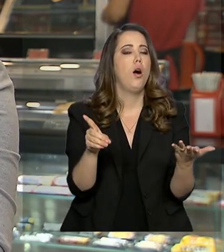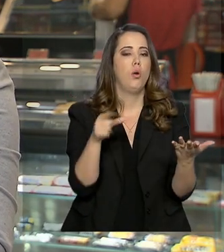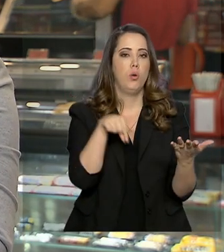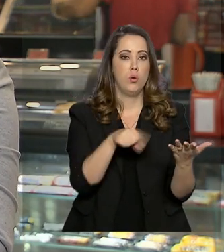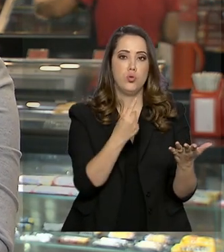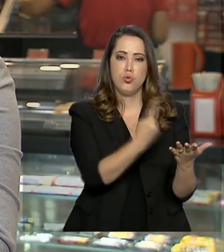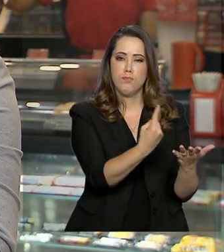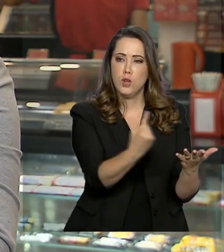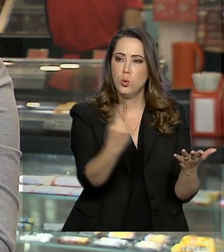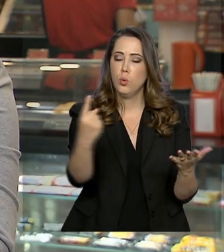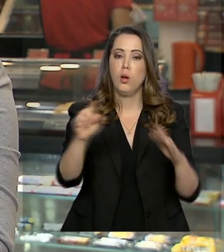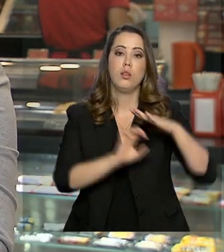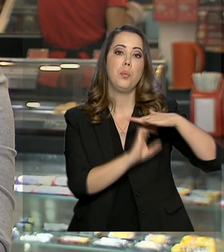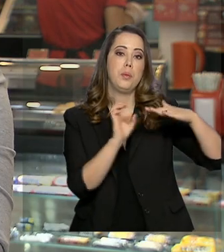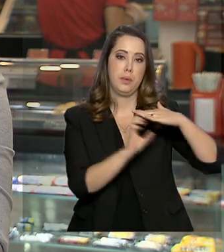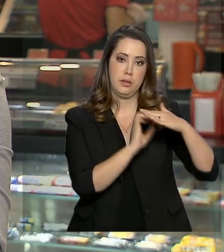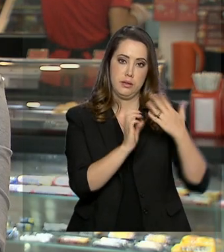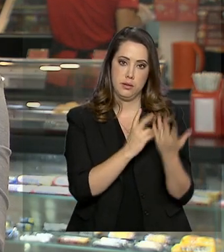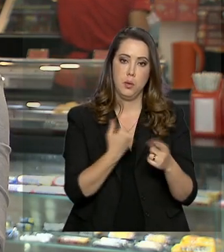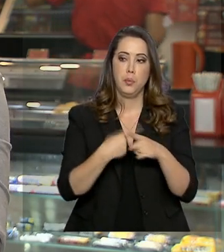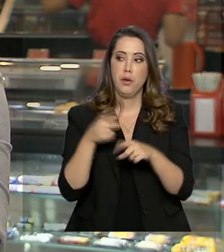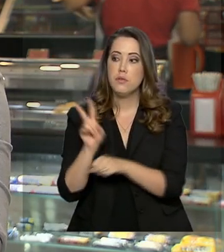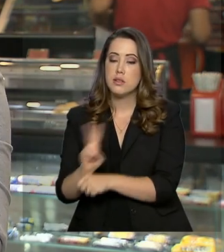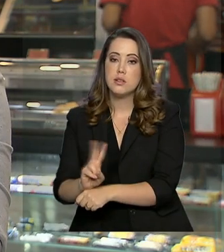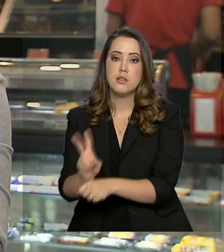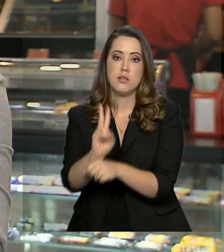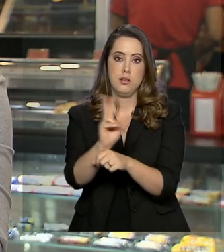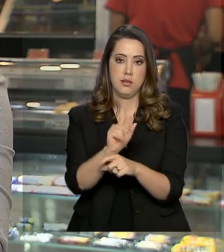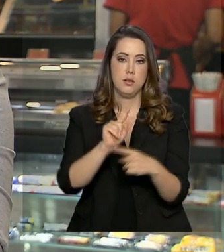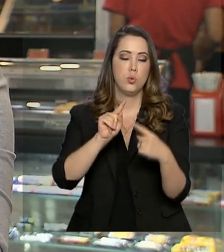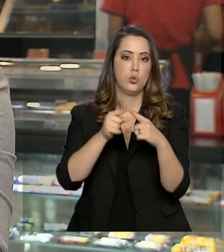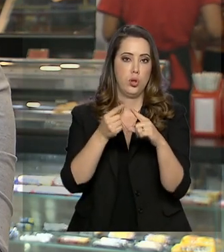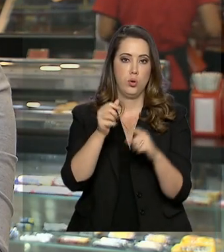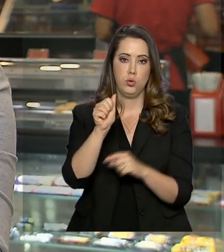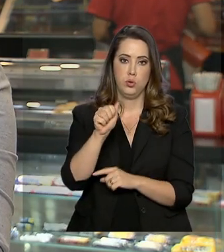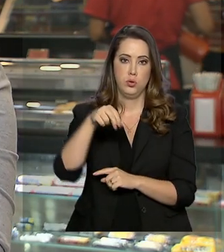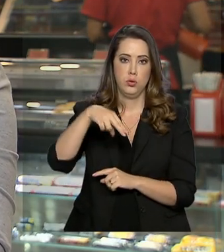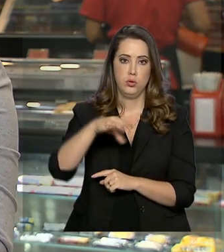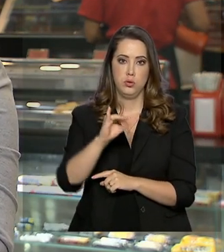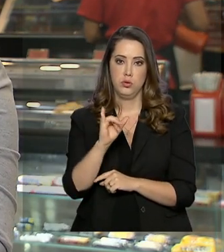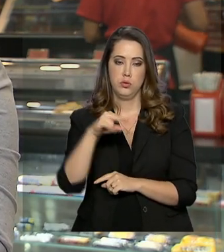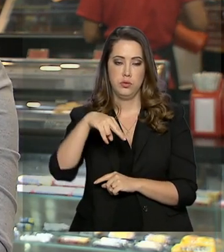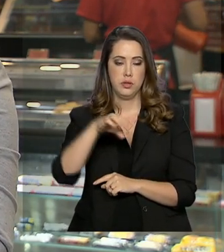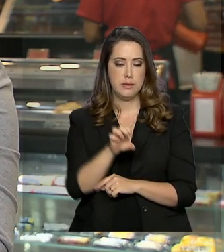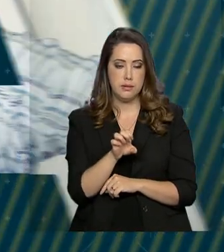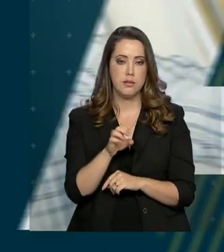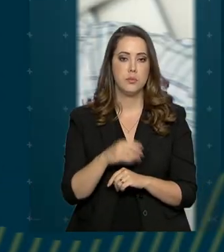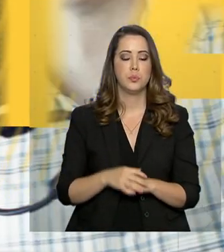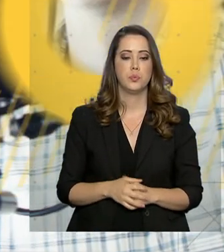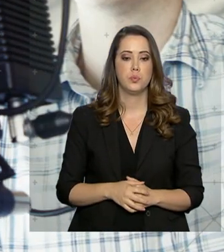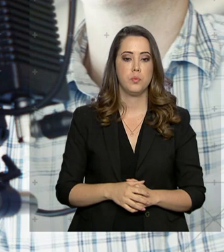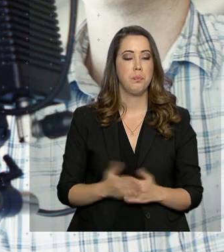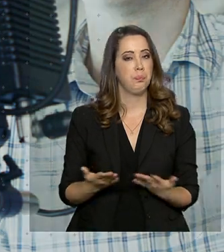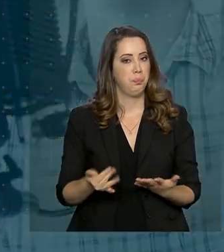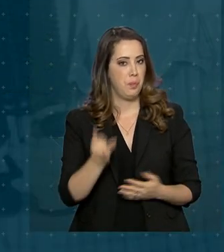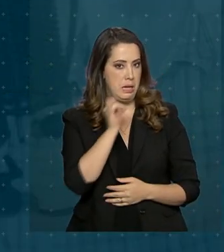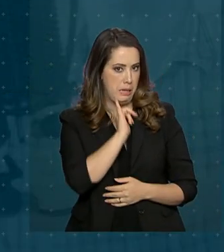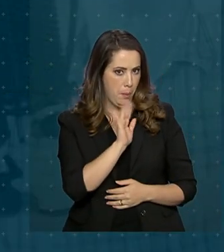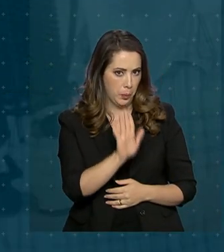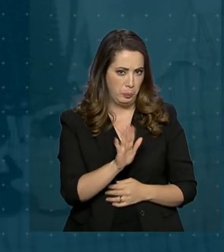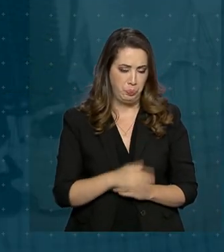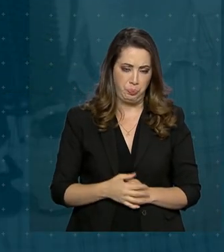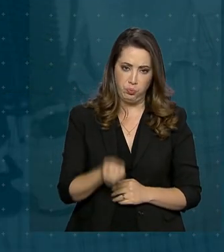empresa. Ainda, segundo o texto, a fiscalização será feita pela Agência Nacional do Cinema, a Ancine. O número de dias de